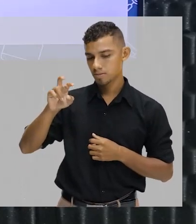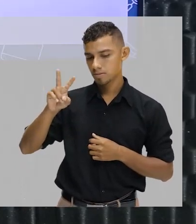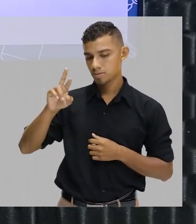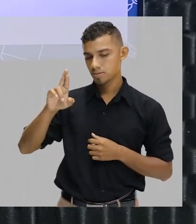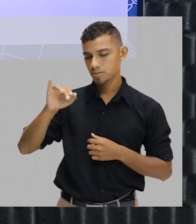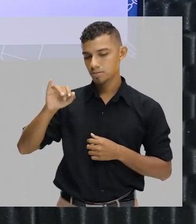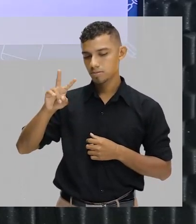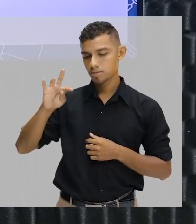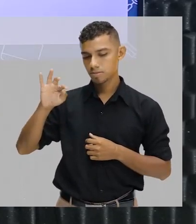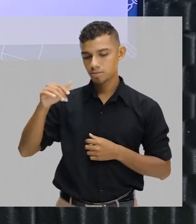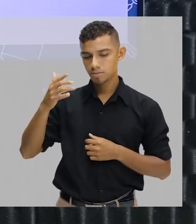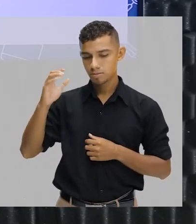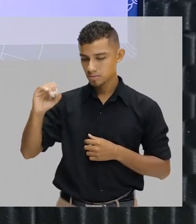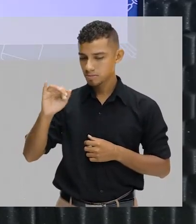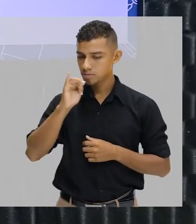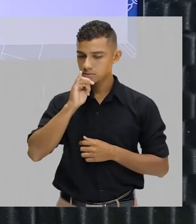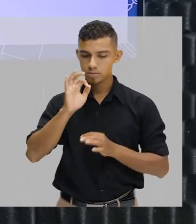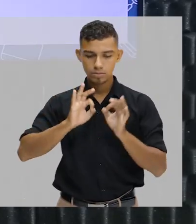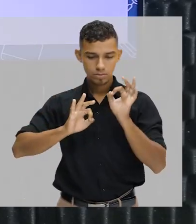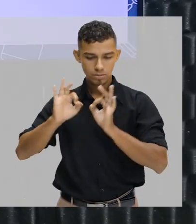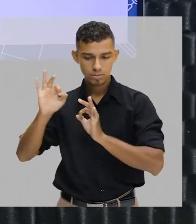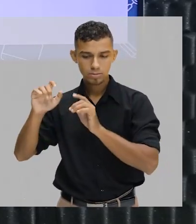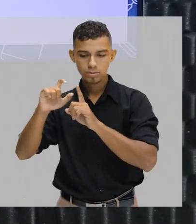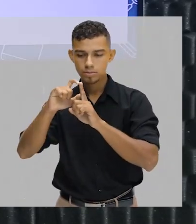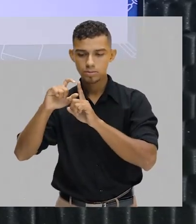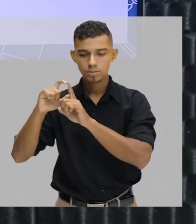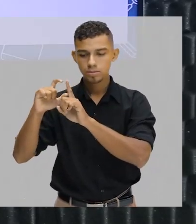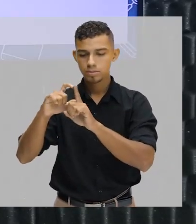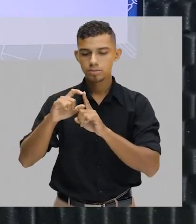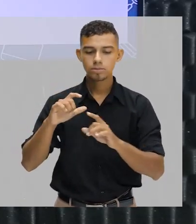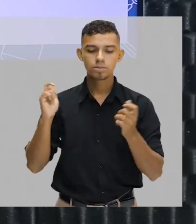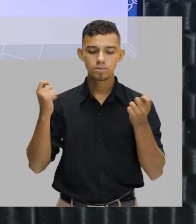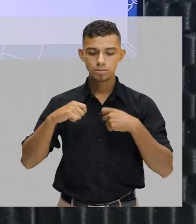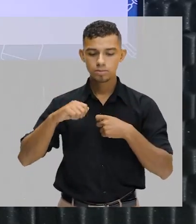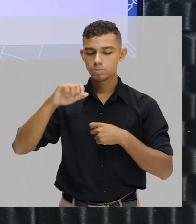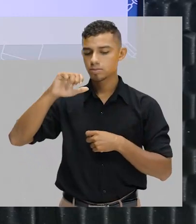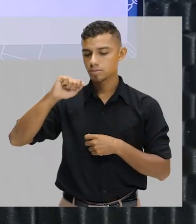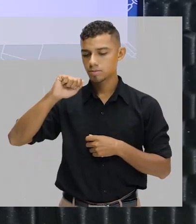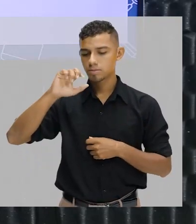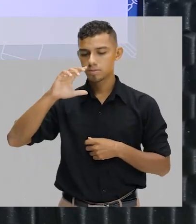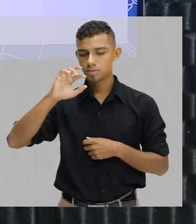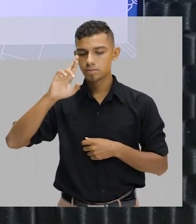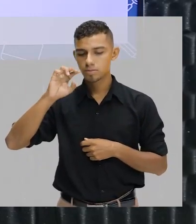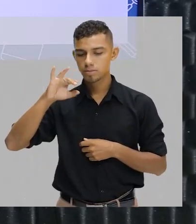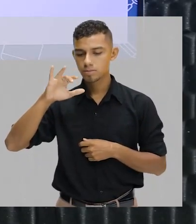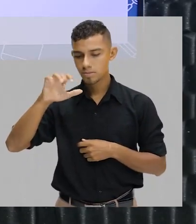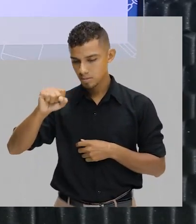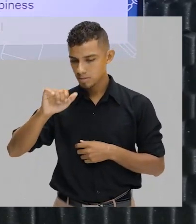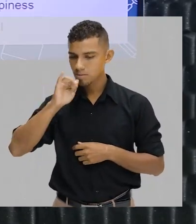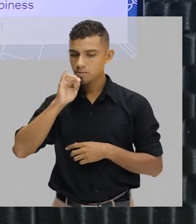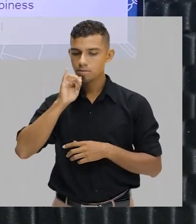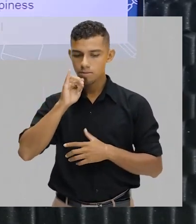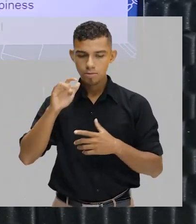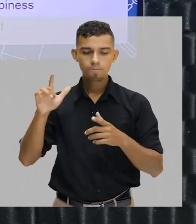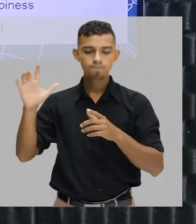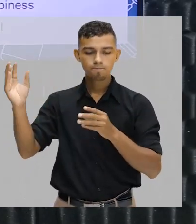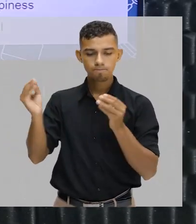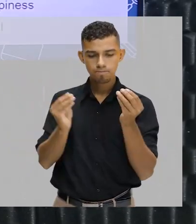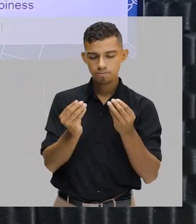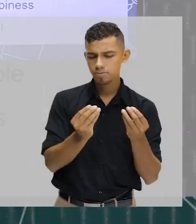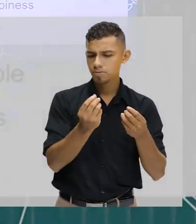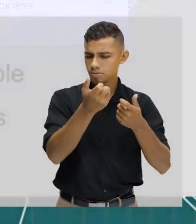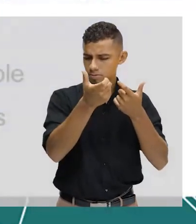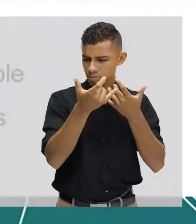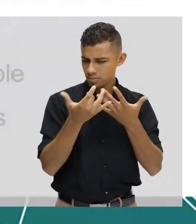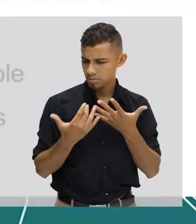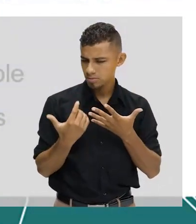justaposição ou a junção de palavras, os acrônimos, as abreviações e os empréstimos. Vamos falar de